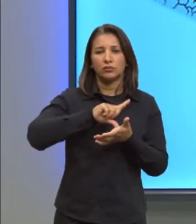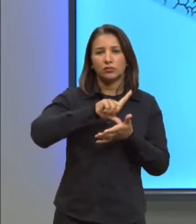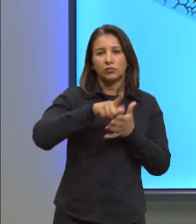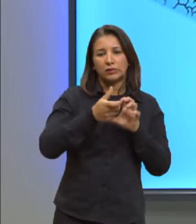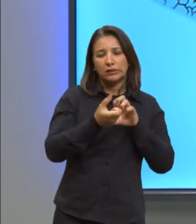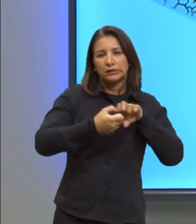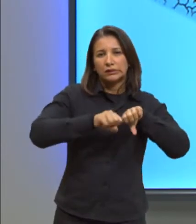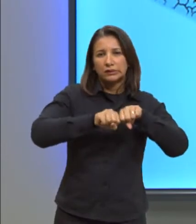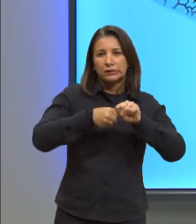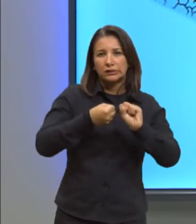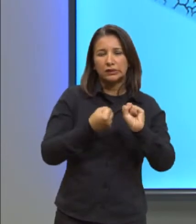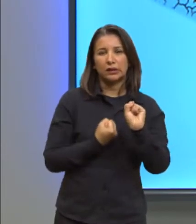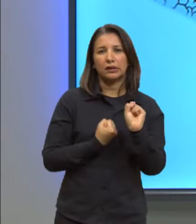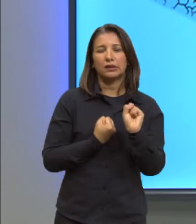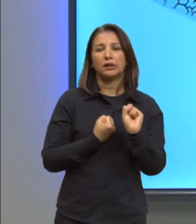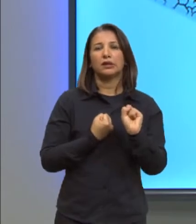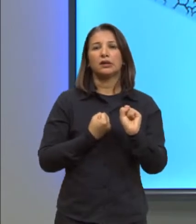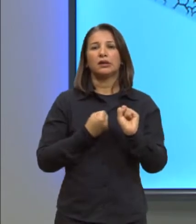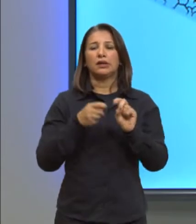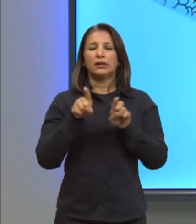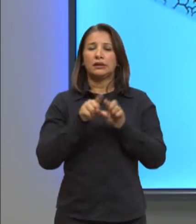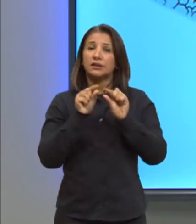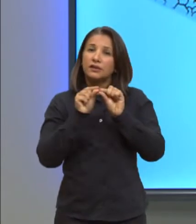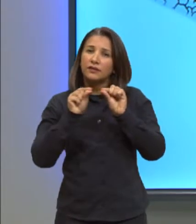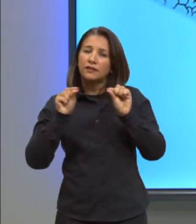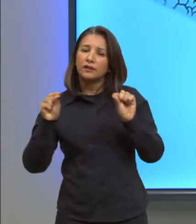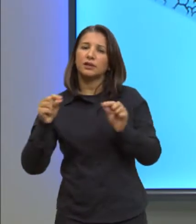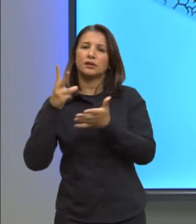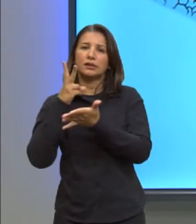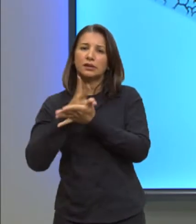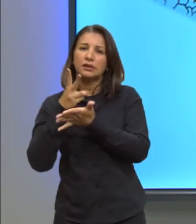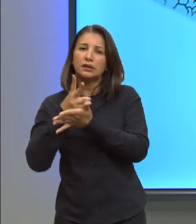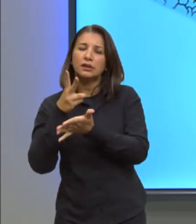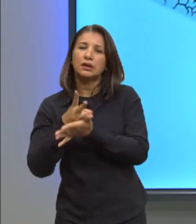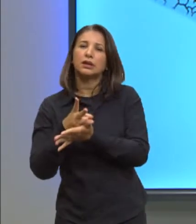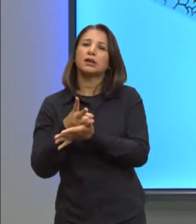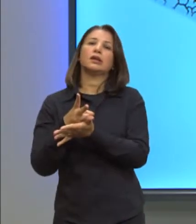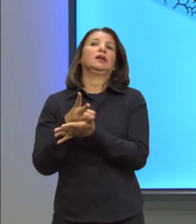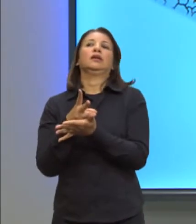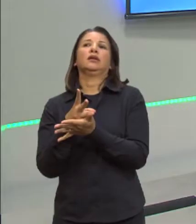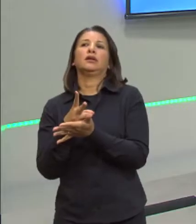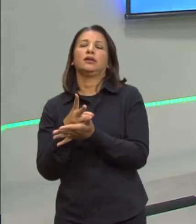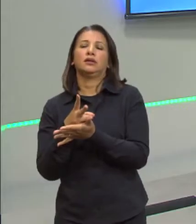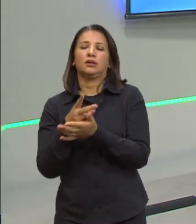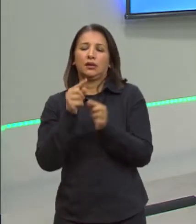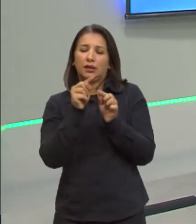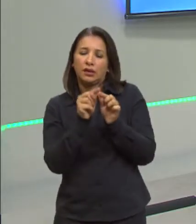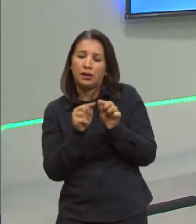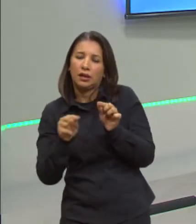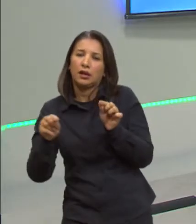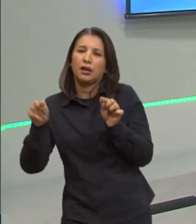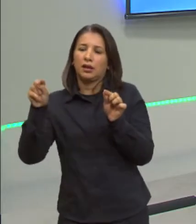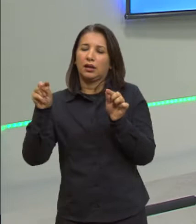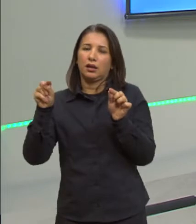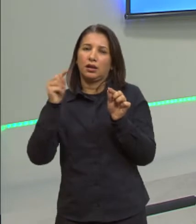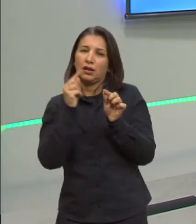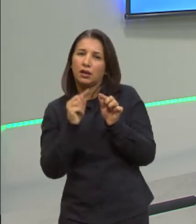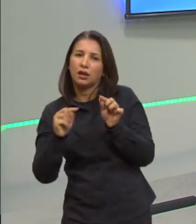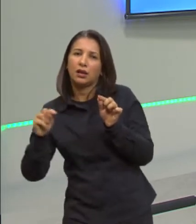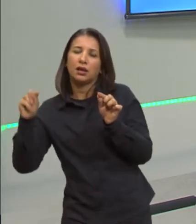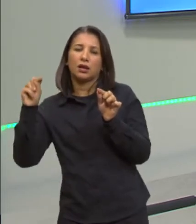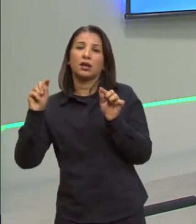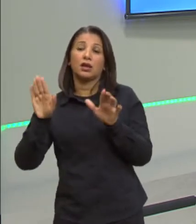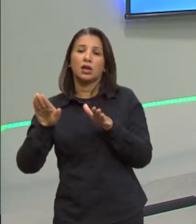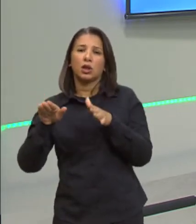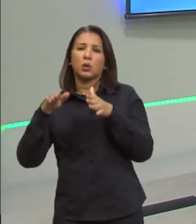explicado. Esses fios, eles são sempre assim, abauloados, embarrigados, para que quando esfrie,